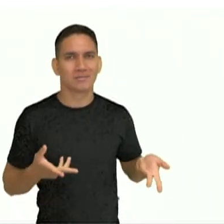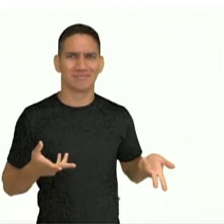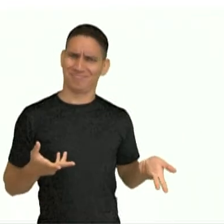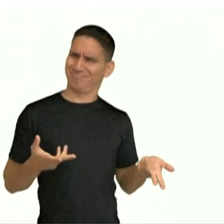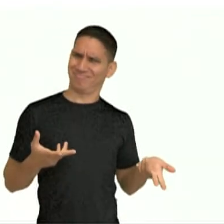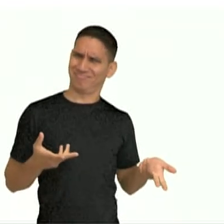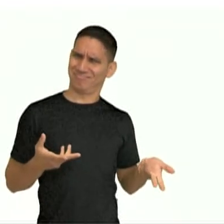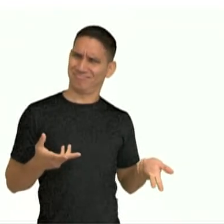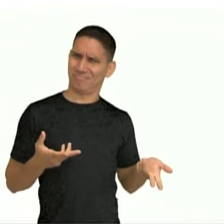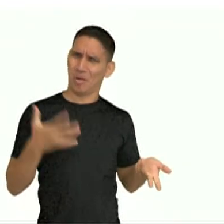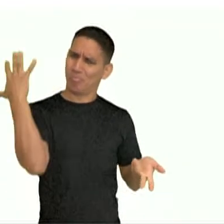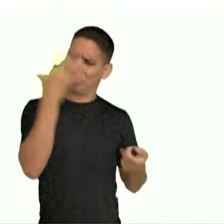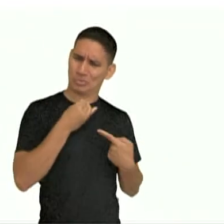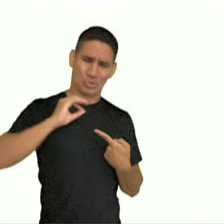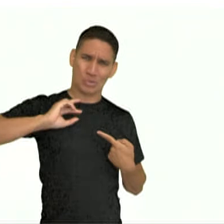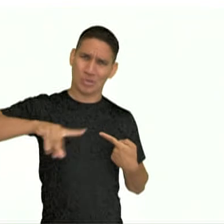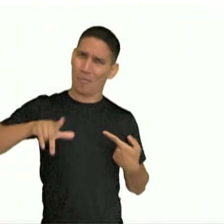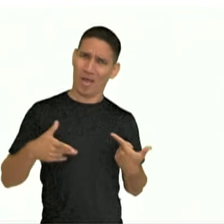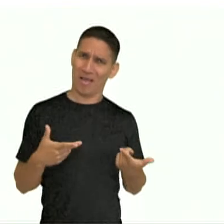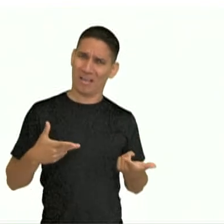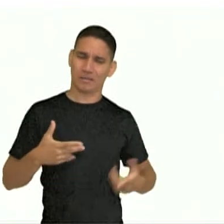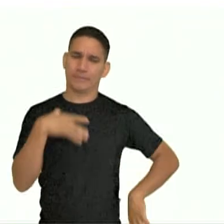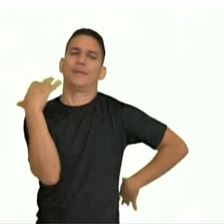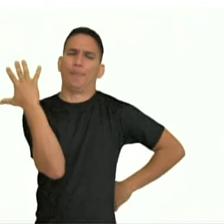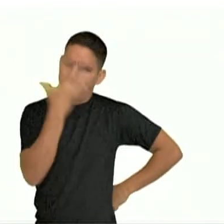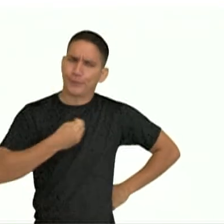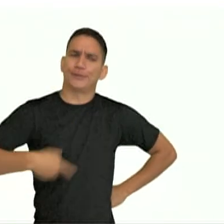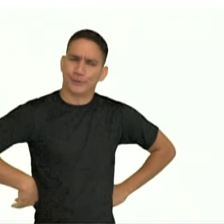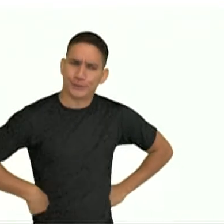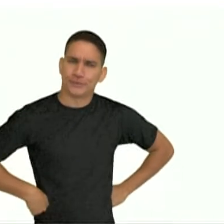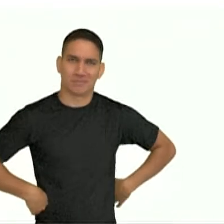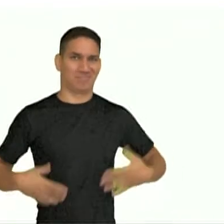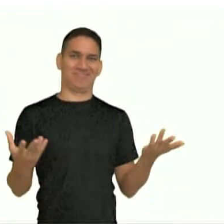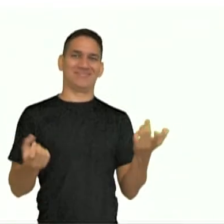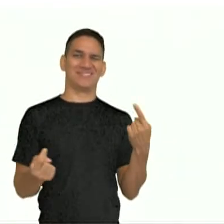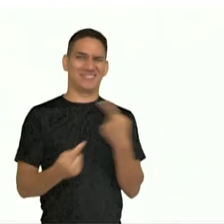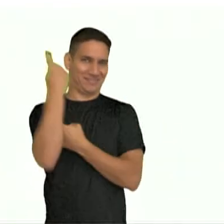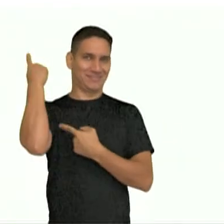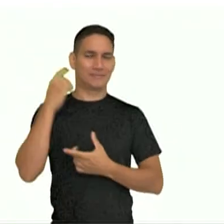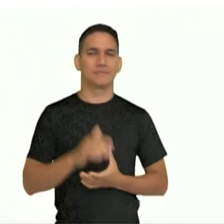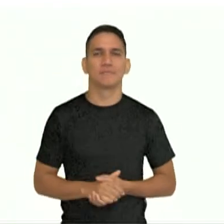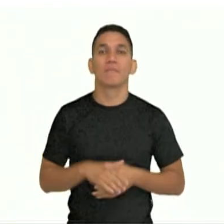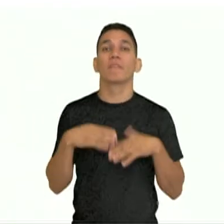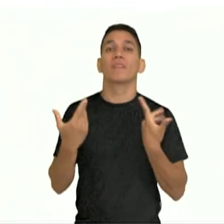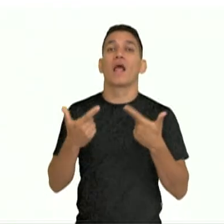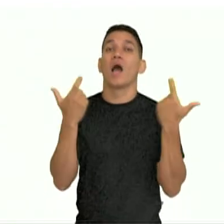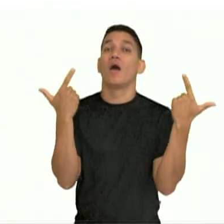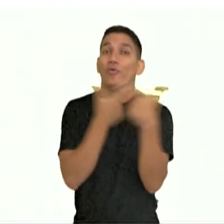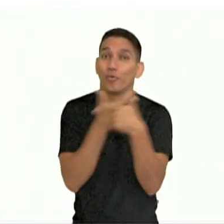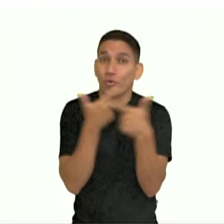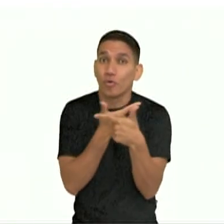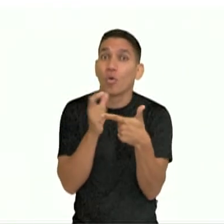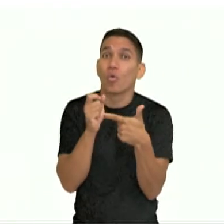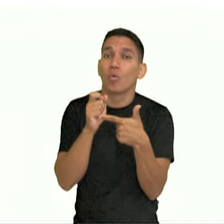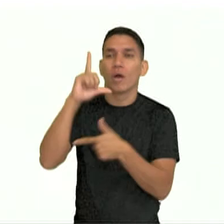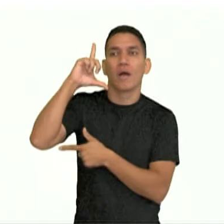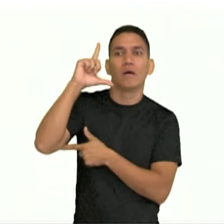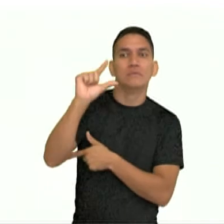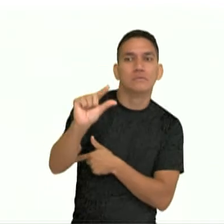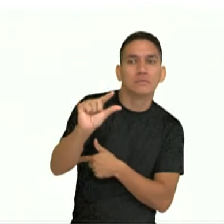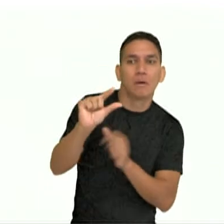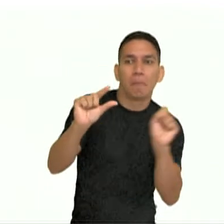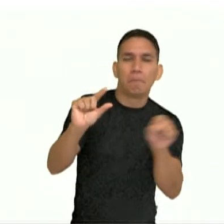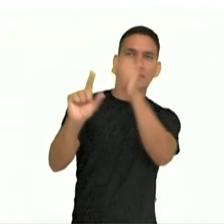Não é bonito quebrar um prato. Você percebe a ironia? Humor é a quebra de expectativa. Na